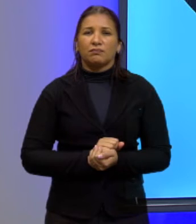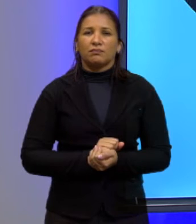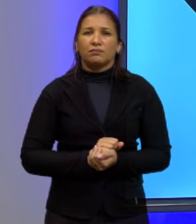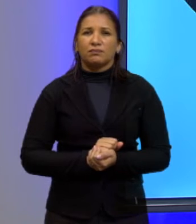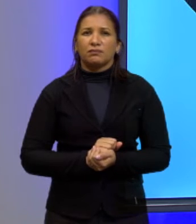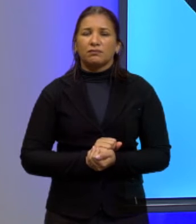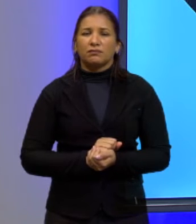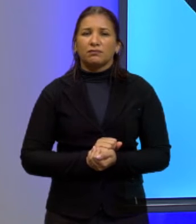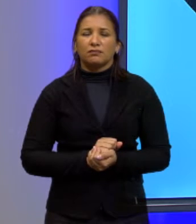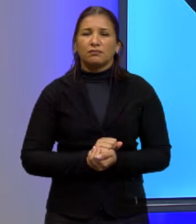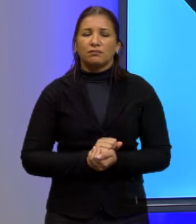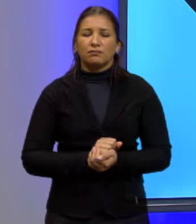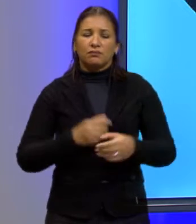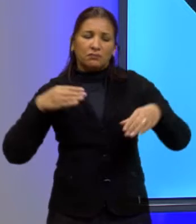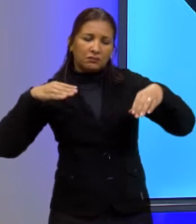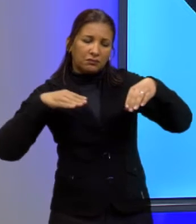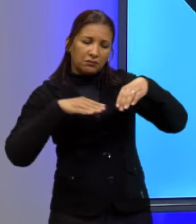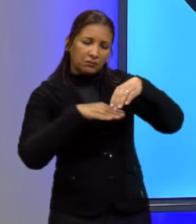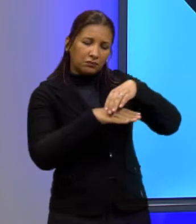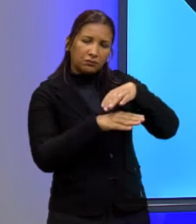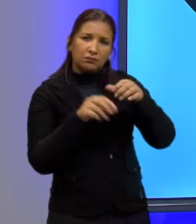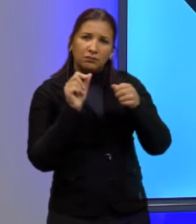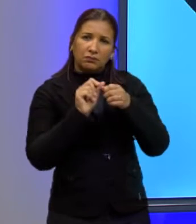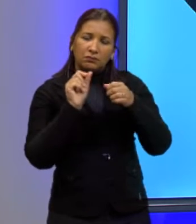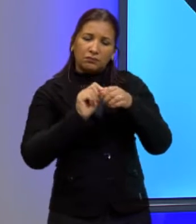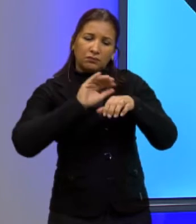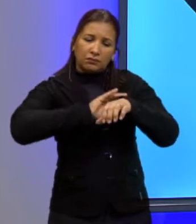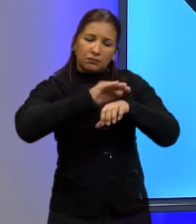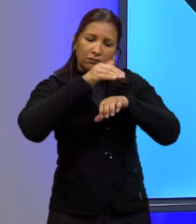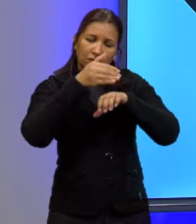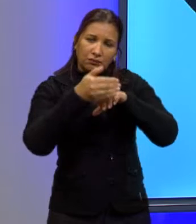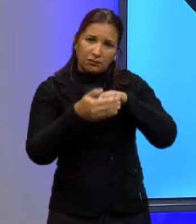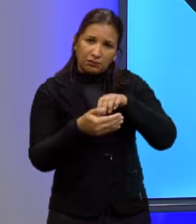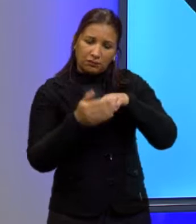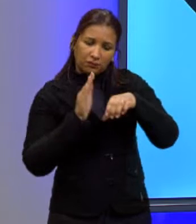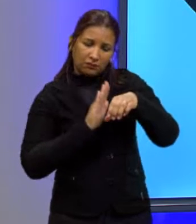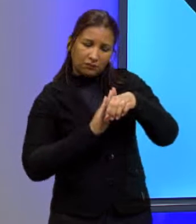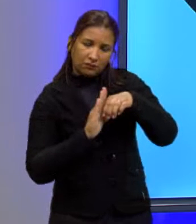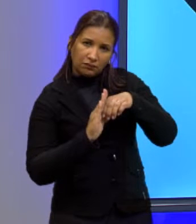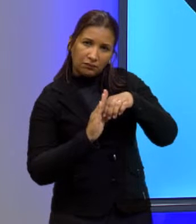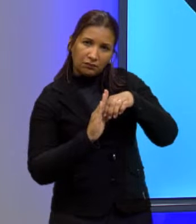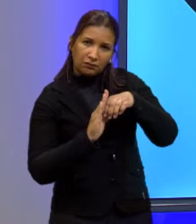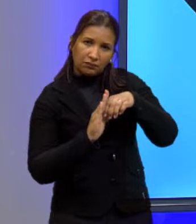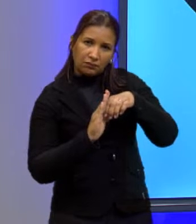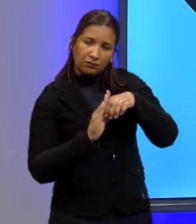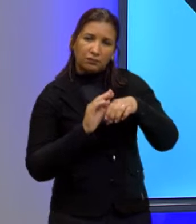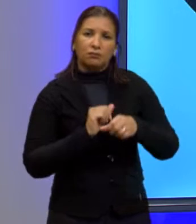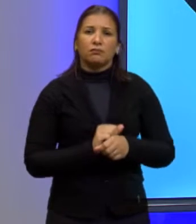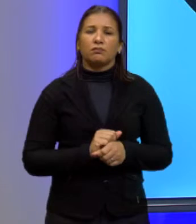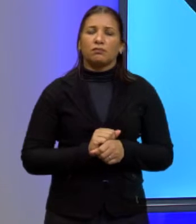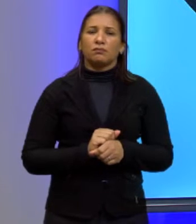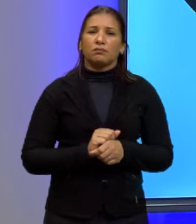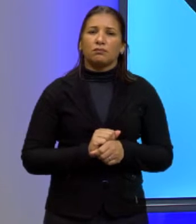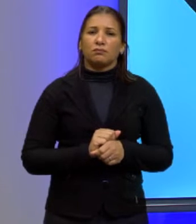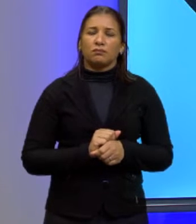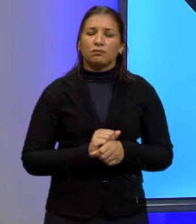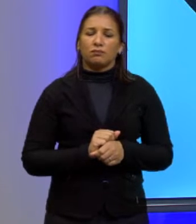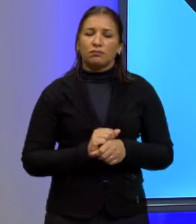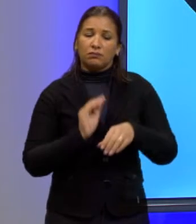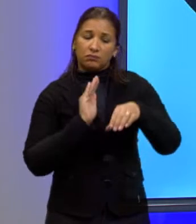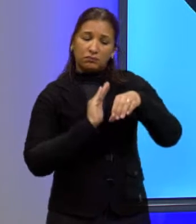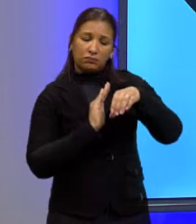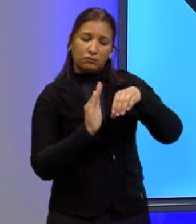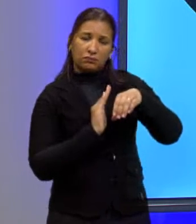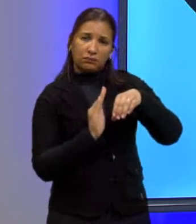Um túnel deve ser lacrado com uma tampa de concreto. A seção transversal do túnel e a tampa de